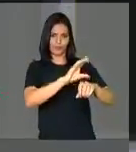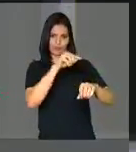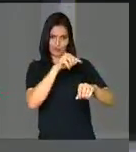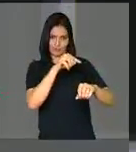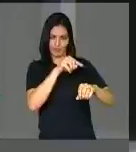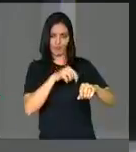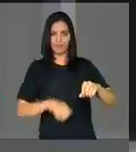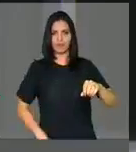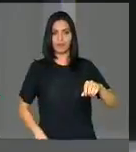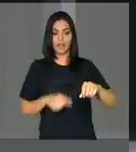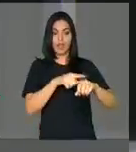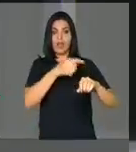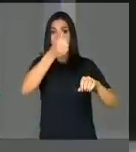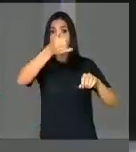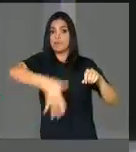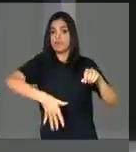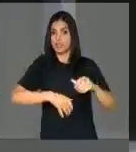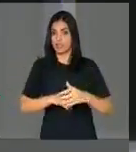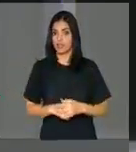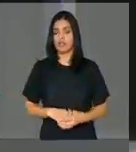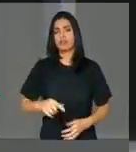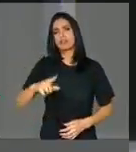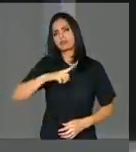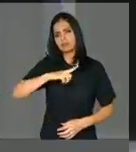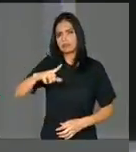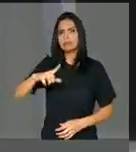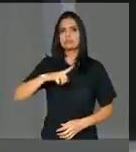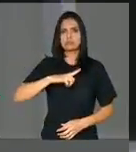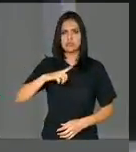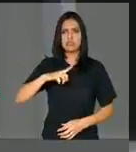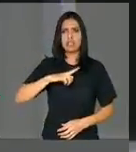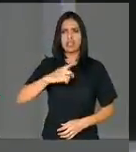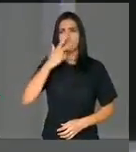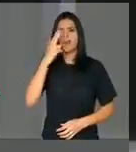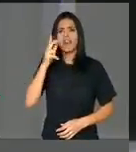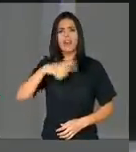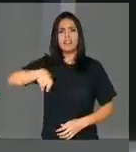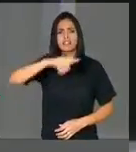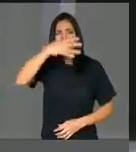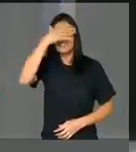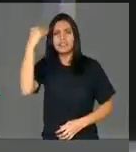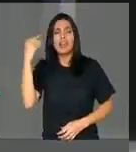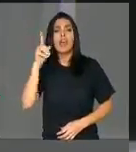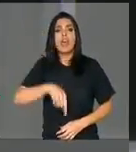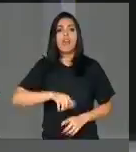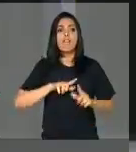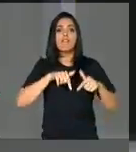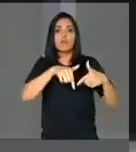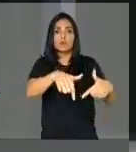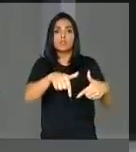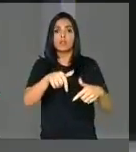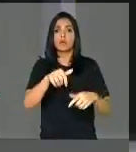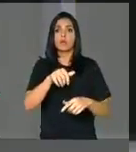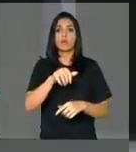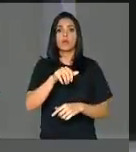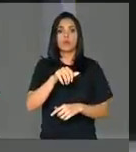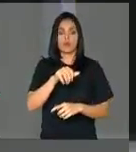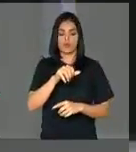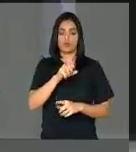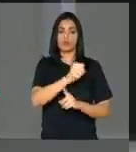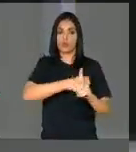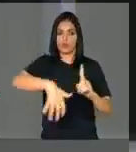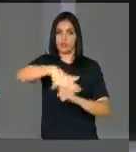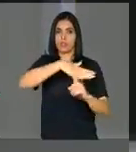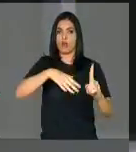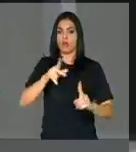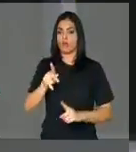afirma o princípio tão esquecido no Brasil da função social da propriedade,